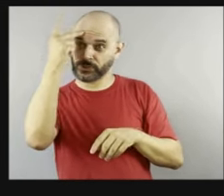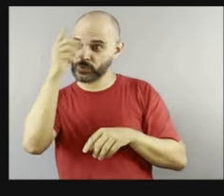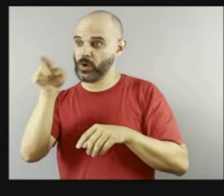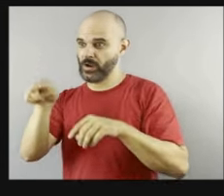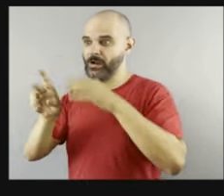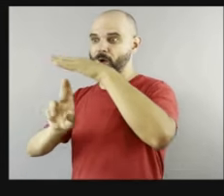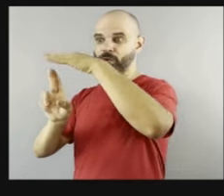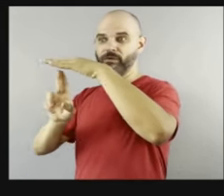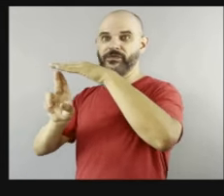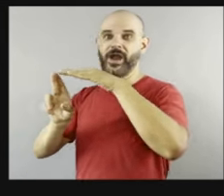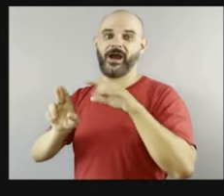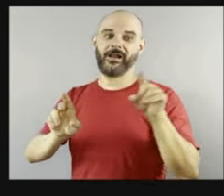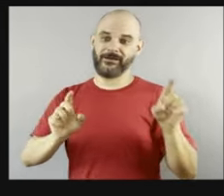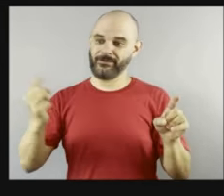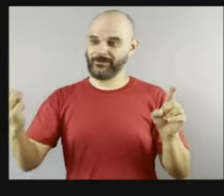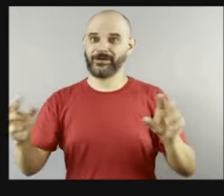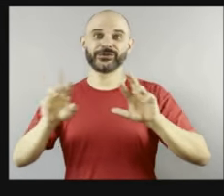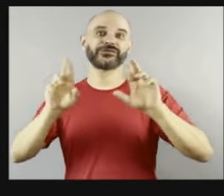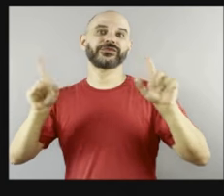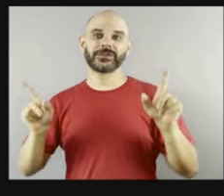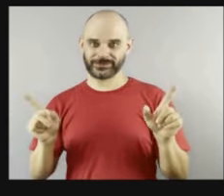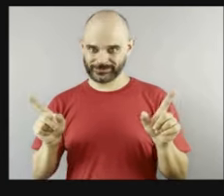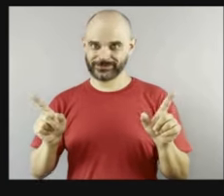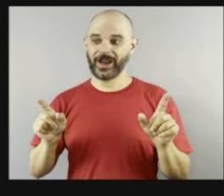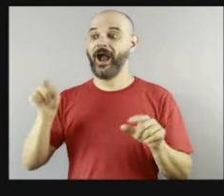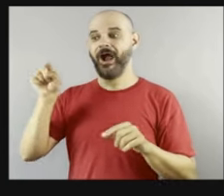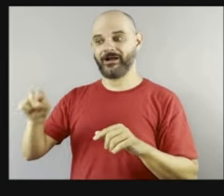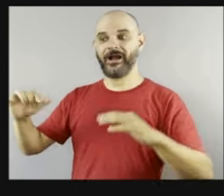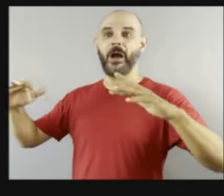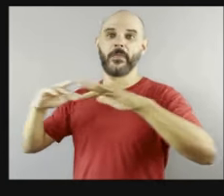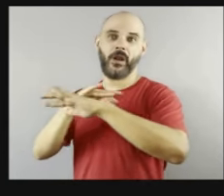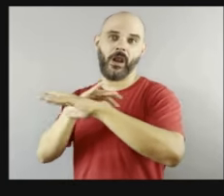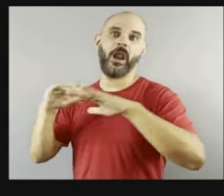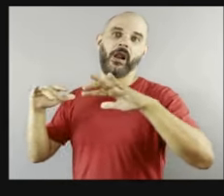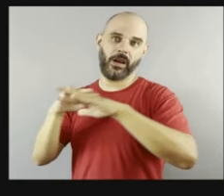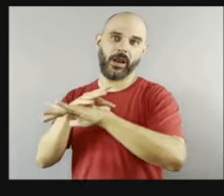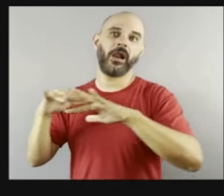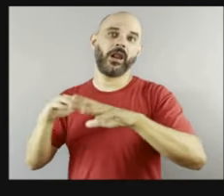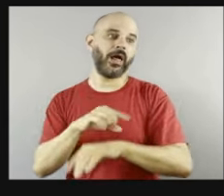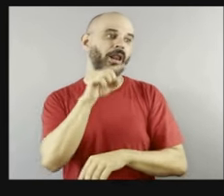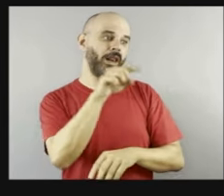vi de algumas pessoas, inclusive, que foi gravado o vídeo, né?